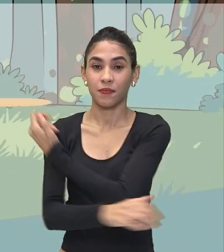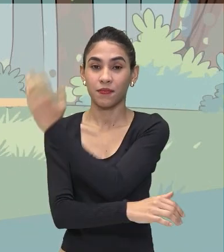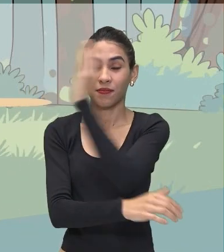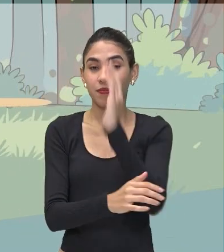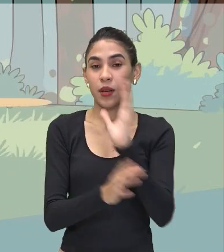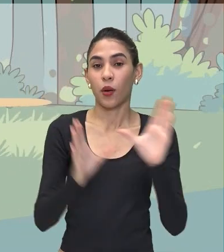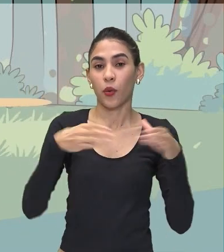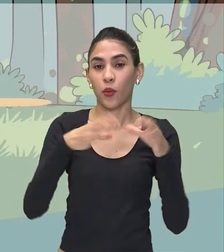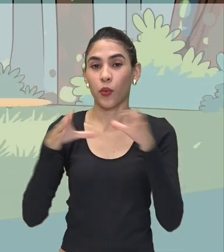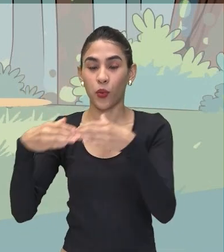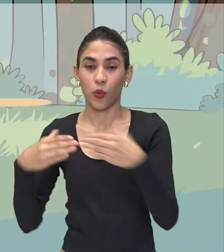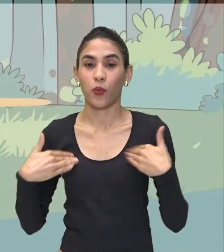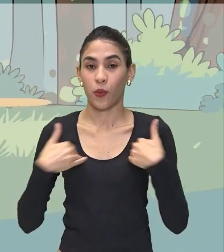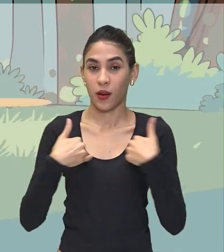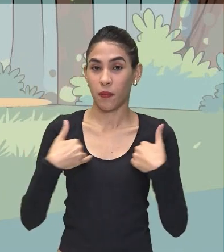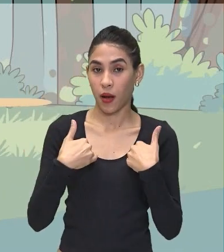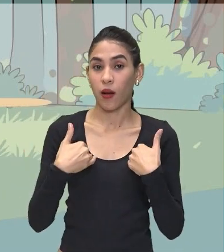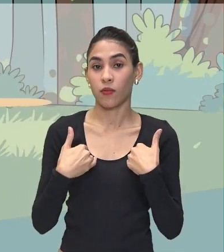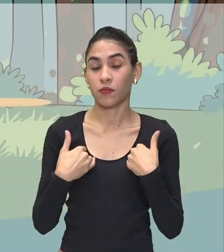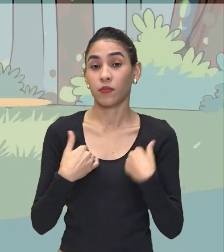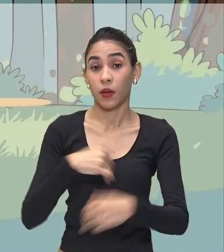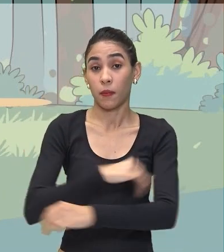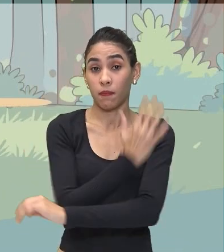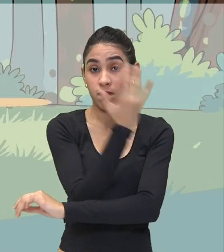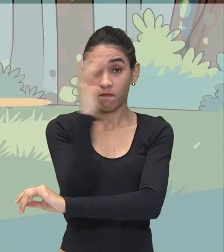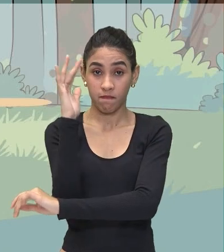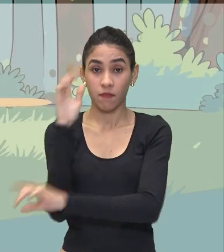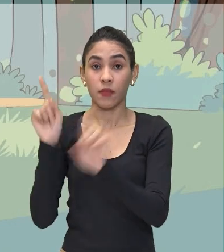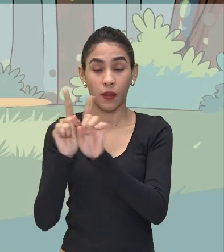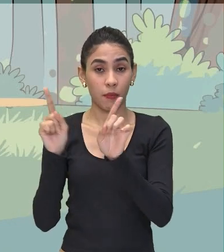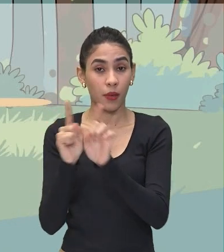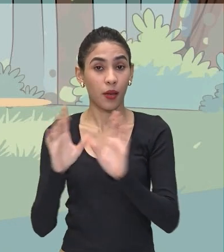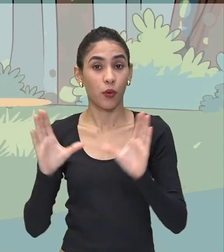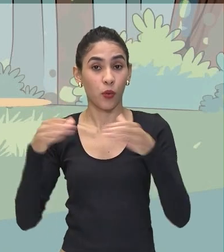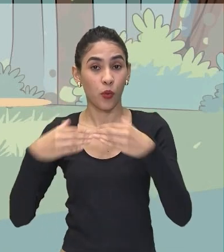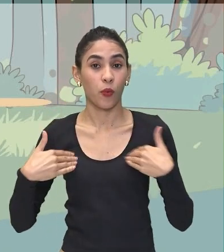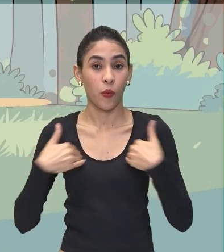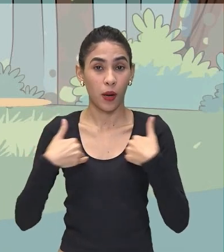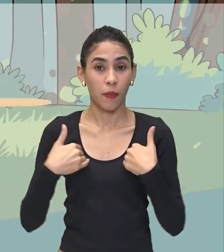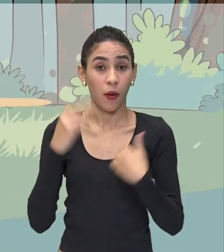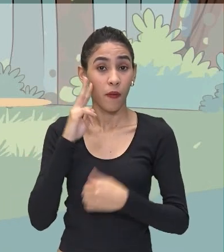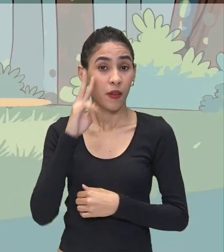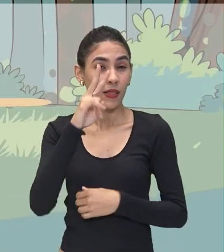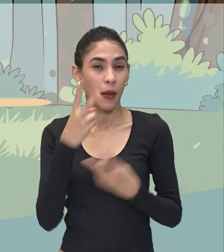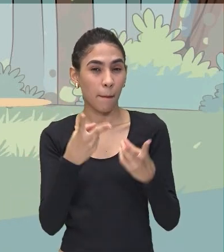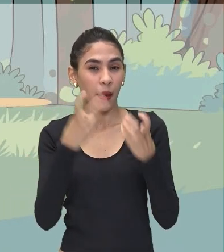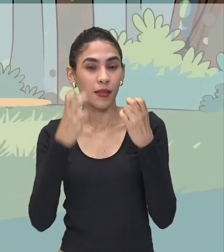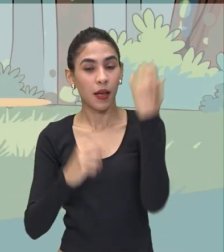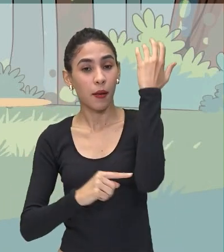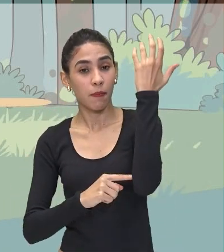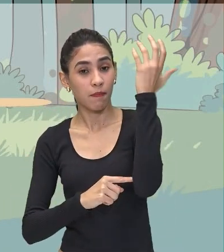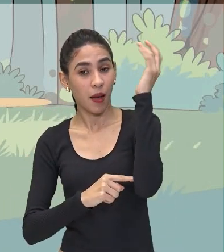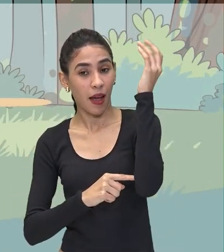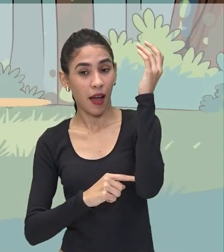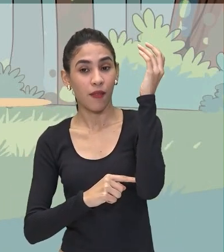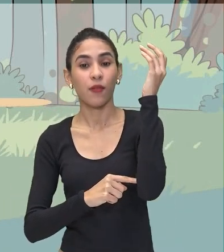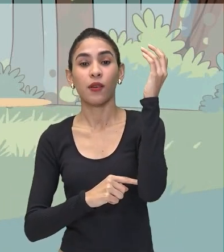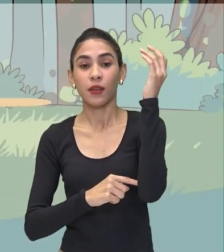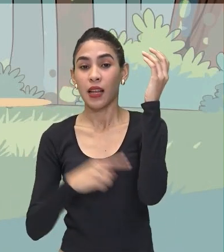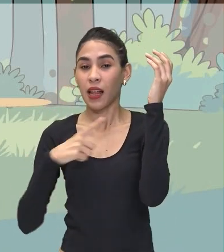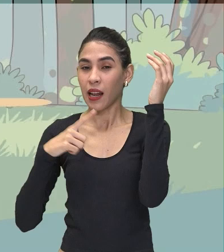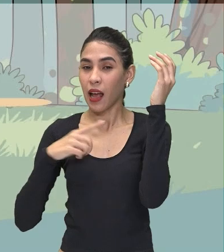espécies Tanto vegetais Quanto animais A gente consegue ver logo aqui em cima Uma ave, um tucano